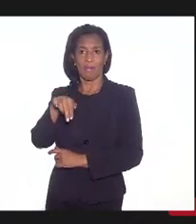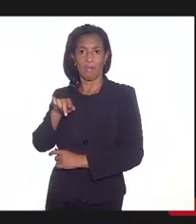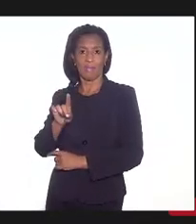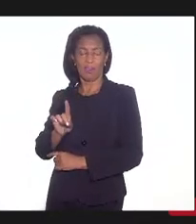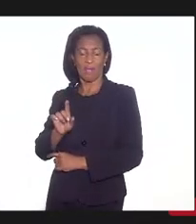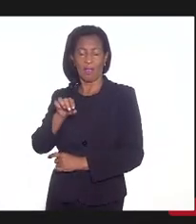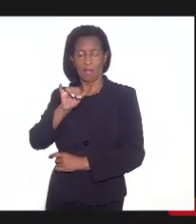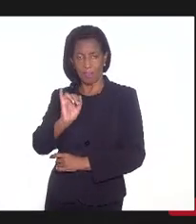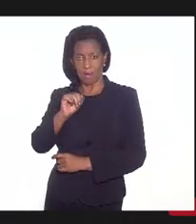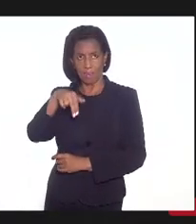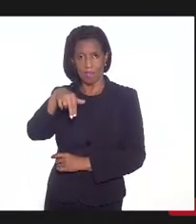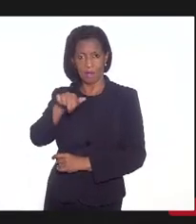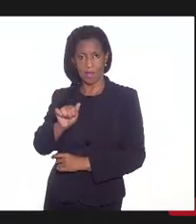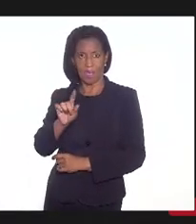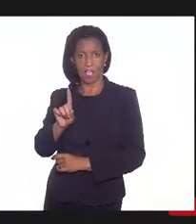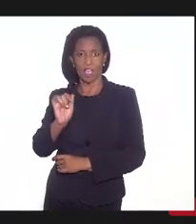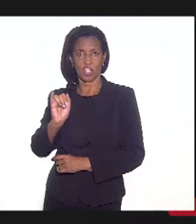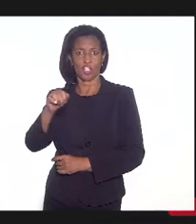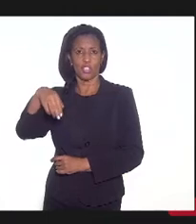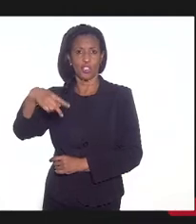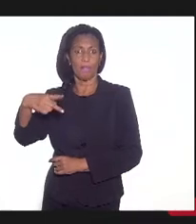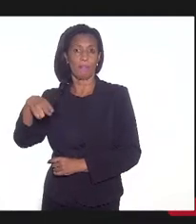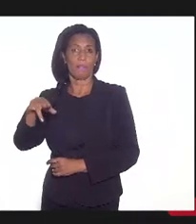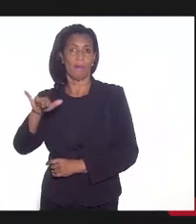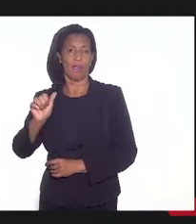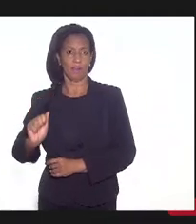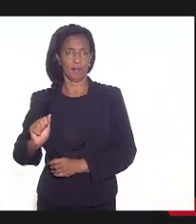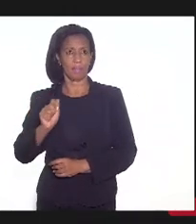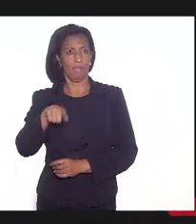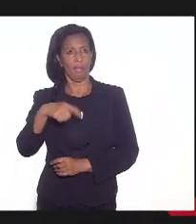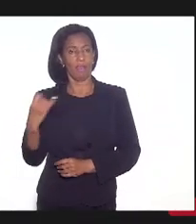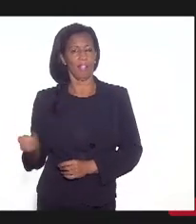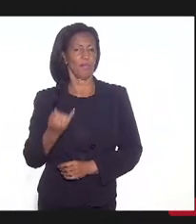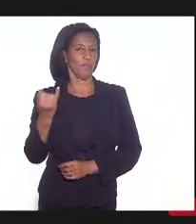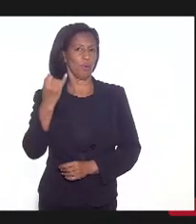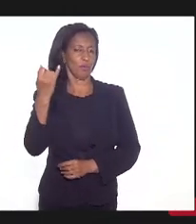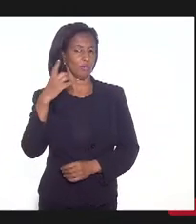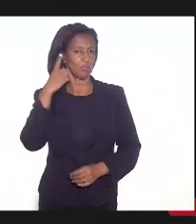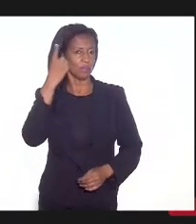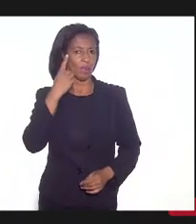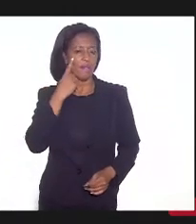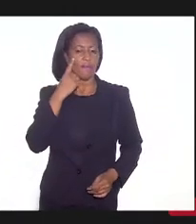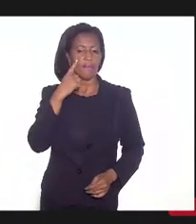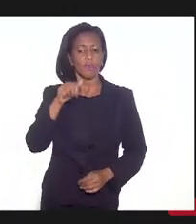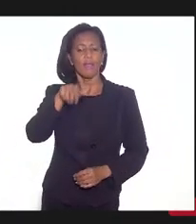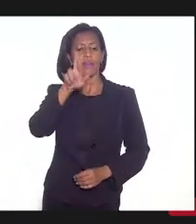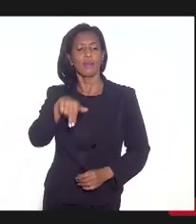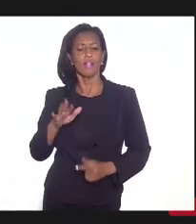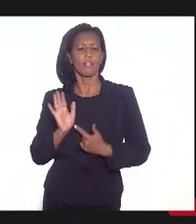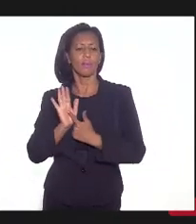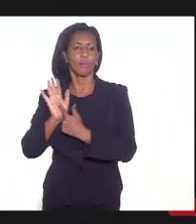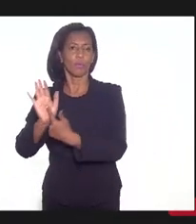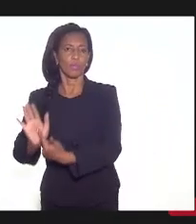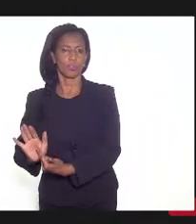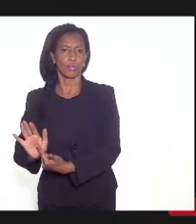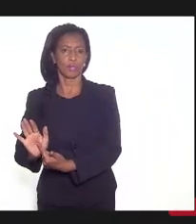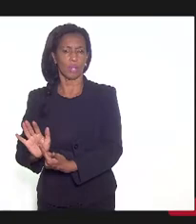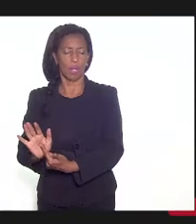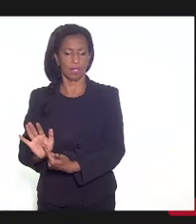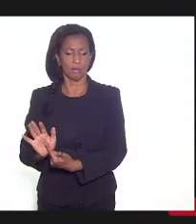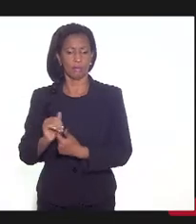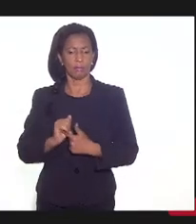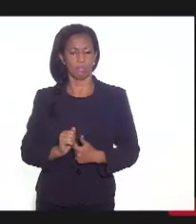a ideia é para evitar isso, é importante evitar porque tem ali, vai ser mostrado depois ali no próximo slide,